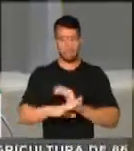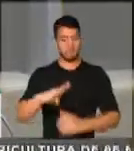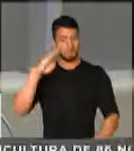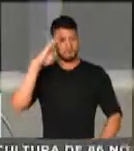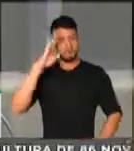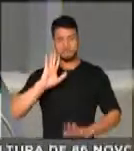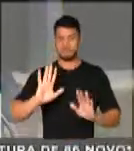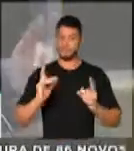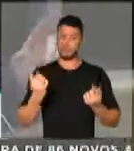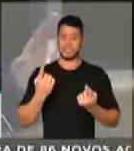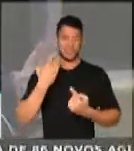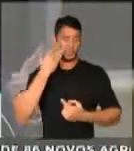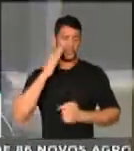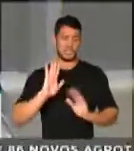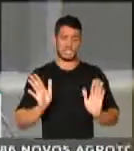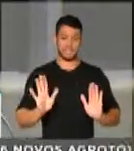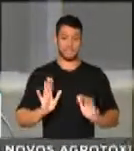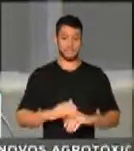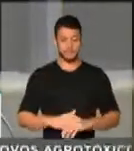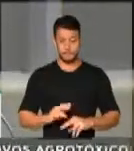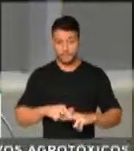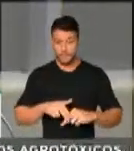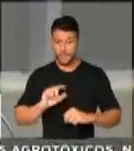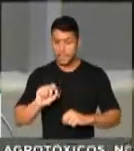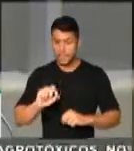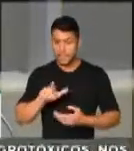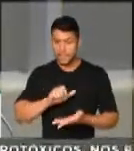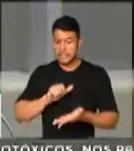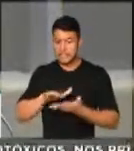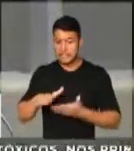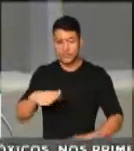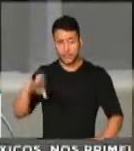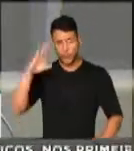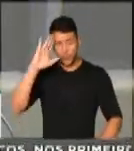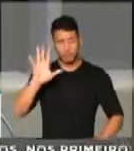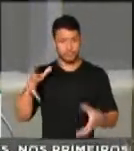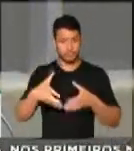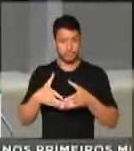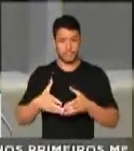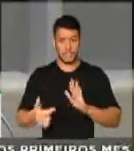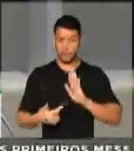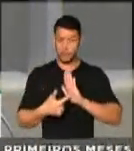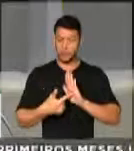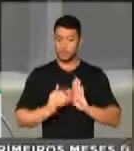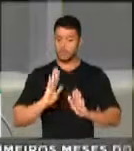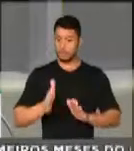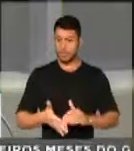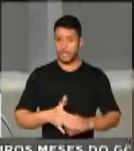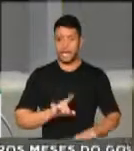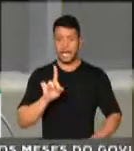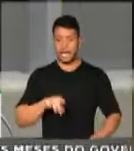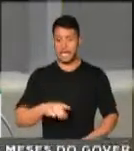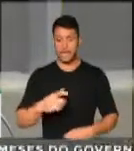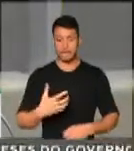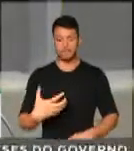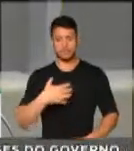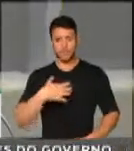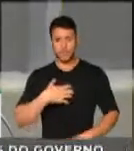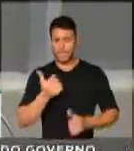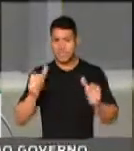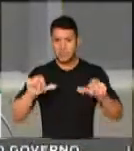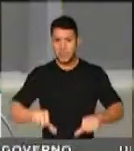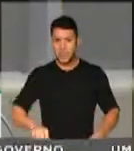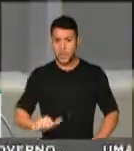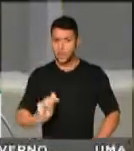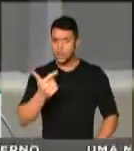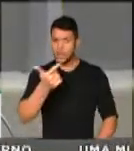controvérsias. A sua saída das Forças Armadas mostram isso. Saiu da pior forma. Não